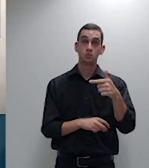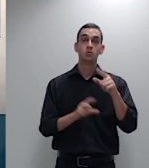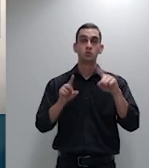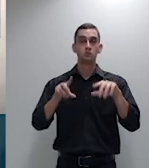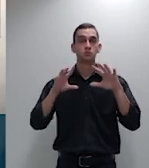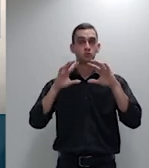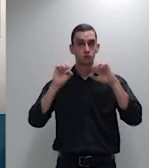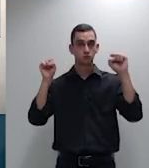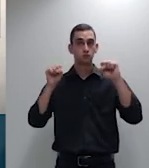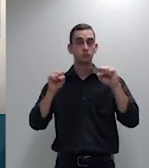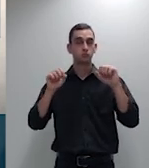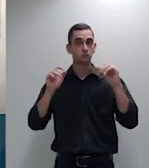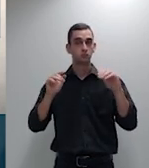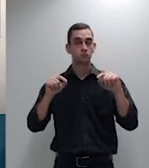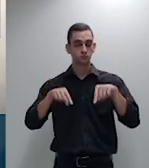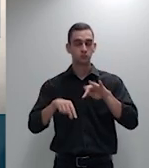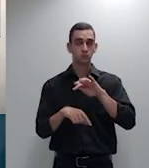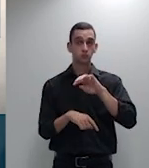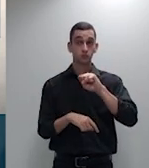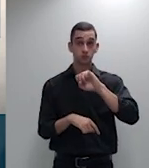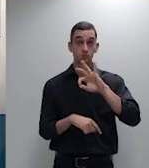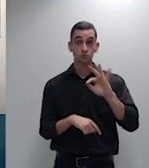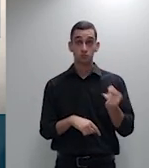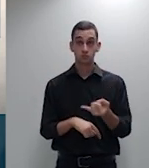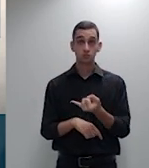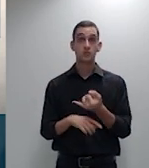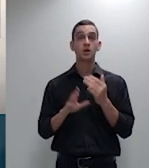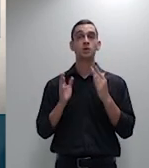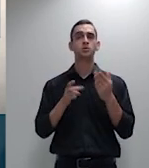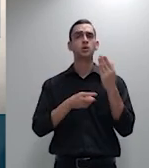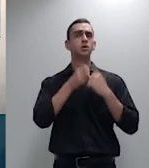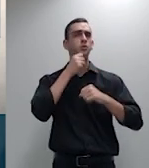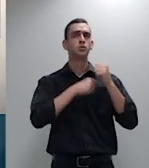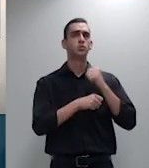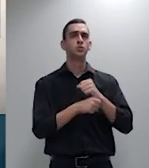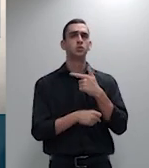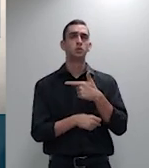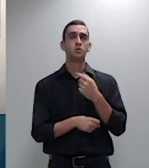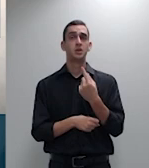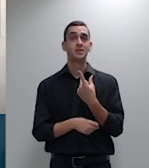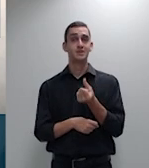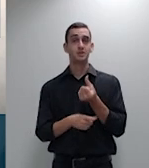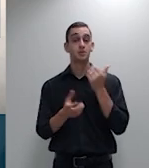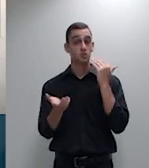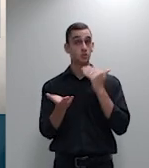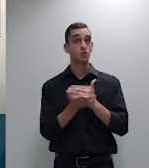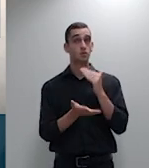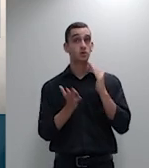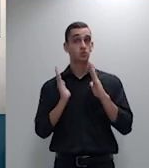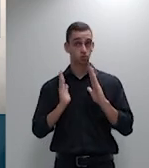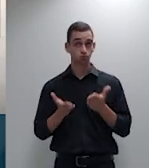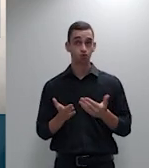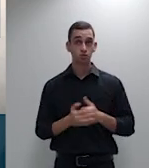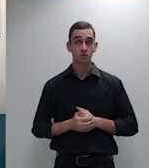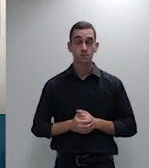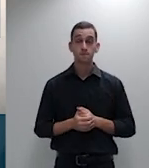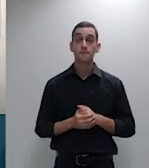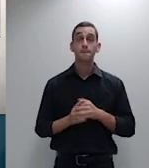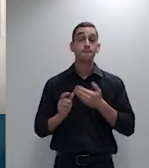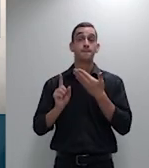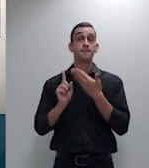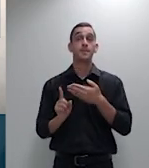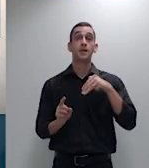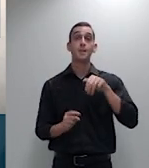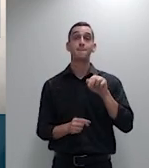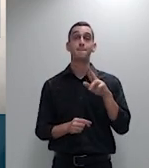colocado em 2016 se o doutor Marco Túlio diz que não há nenhuma oposição das entidades de defesa do